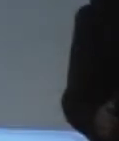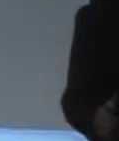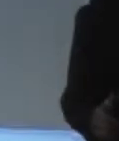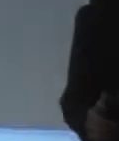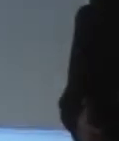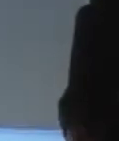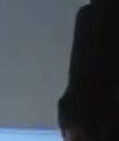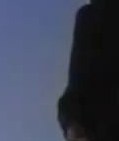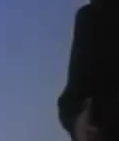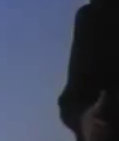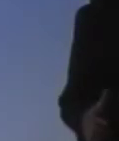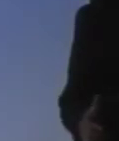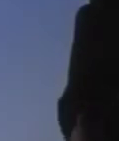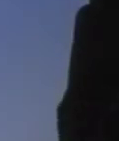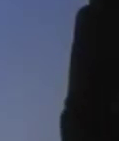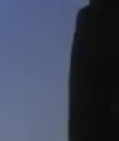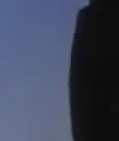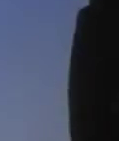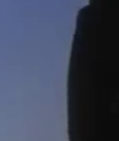Doutora,